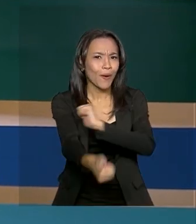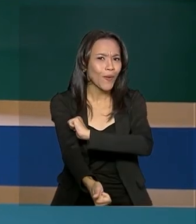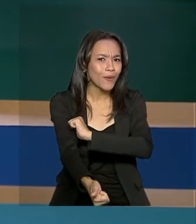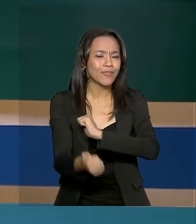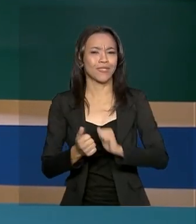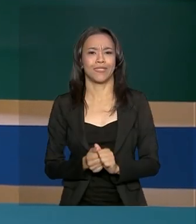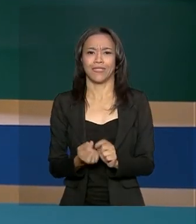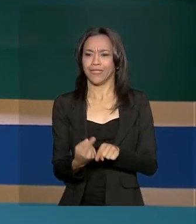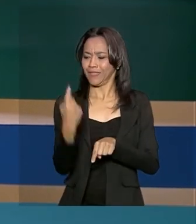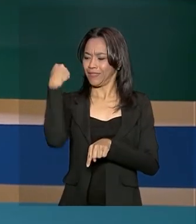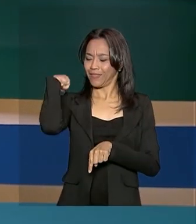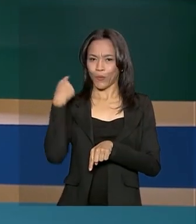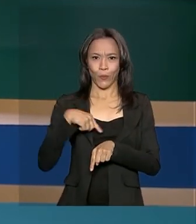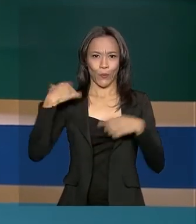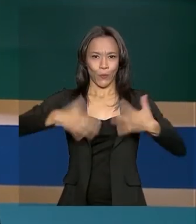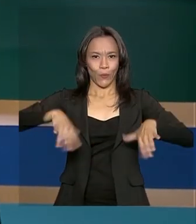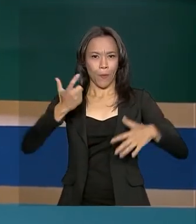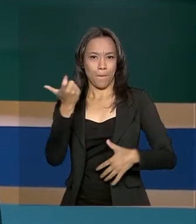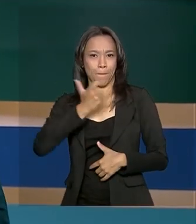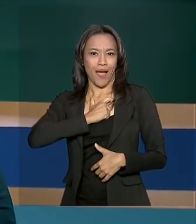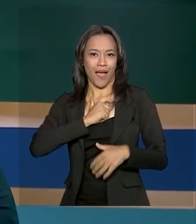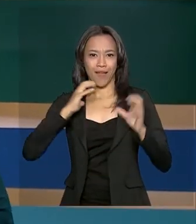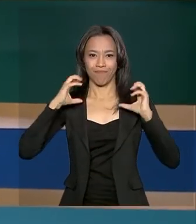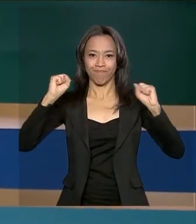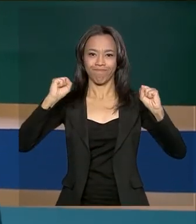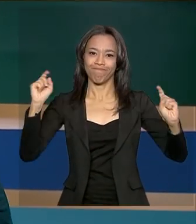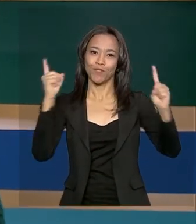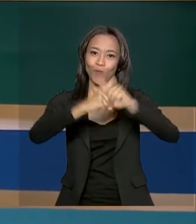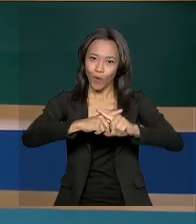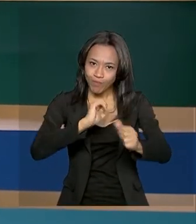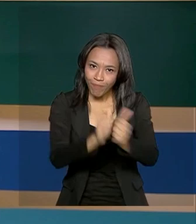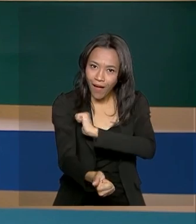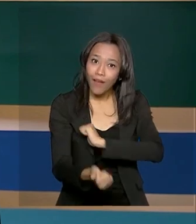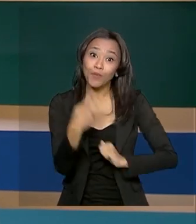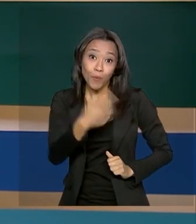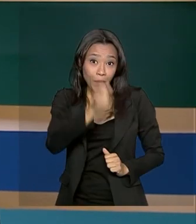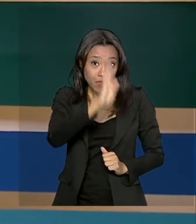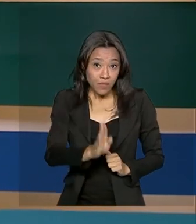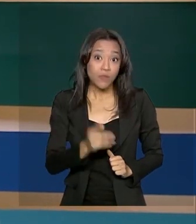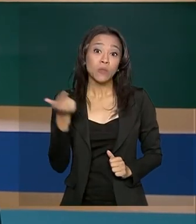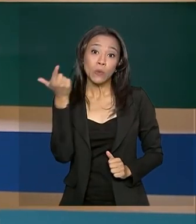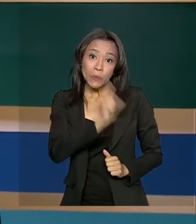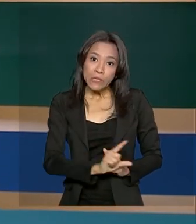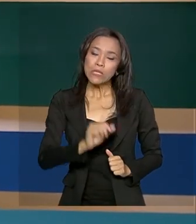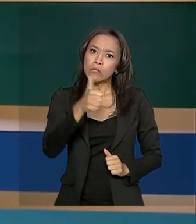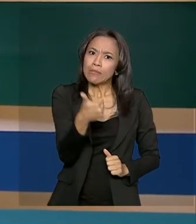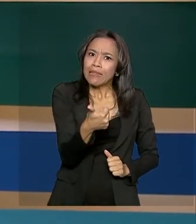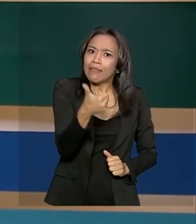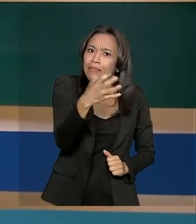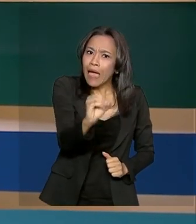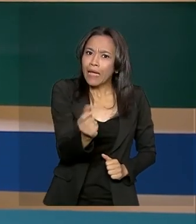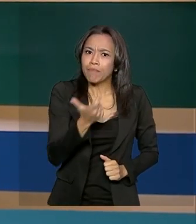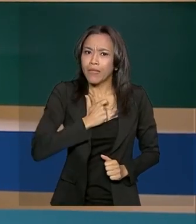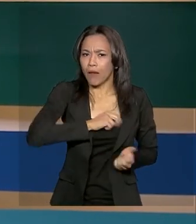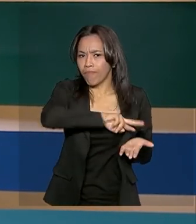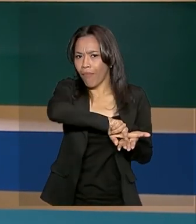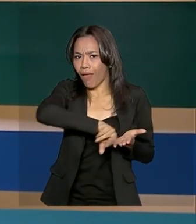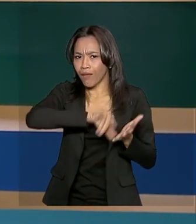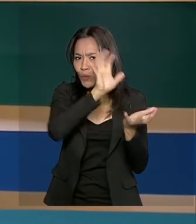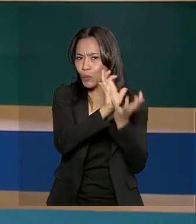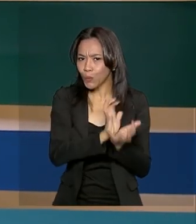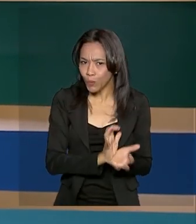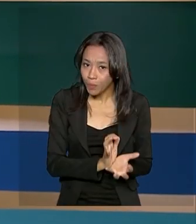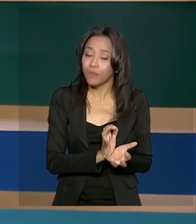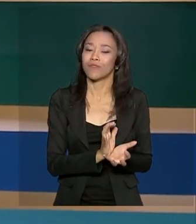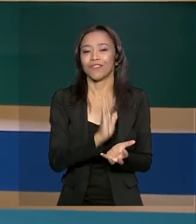Um final de semana recheado de medalhas no PAN. Os atletas brasileiros conseguiram garantir 10 medalhas em diversas modalidades.